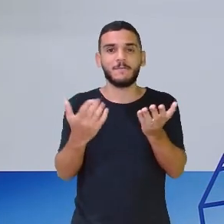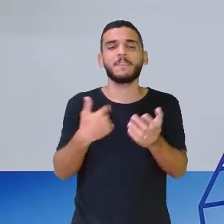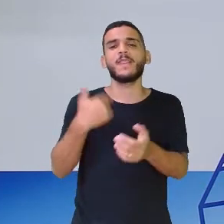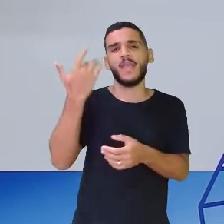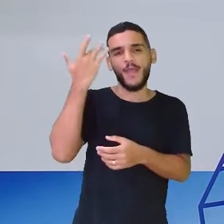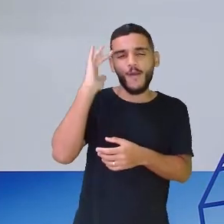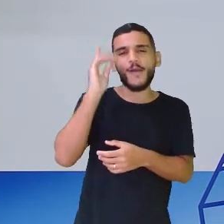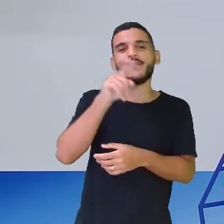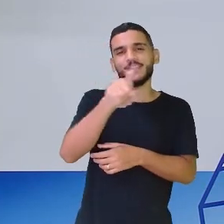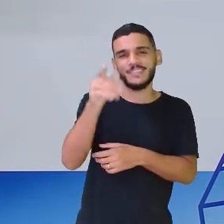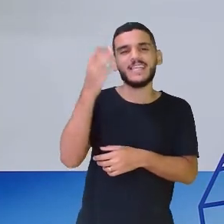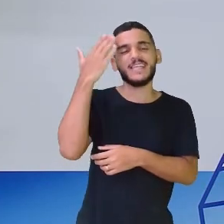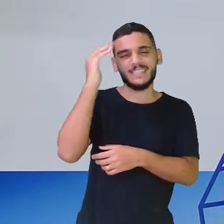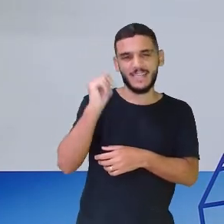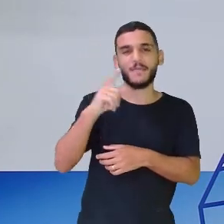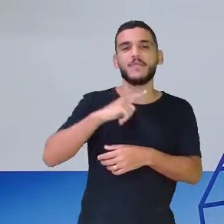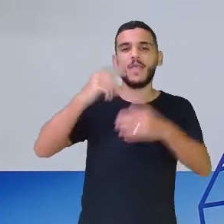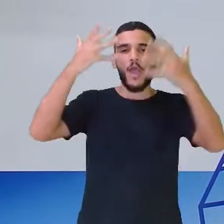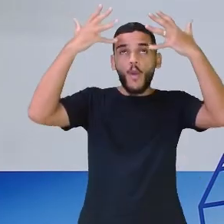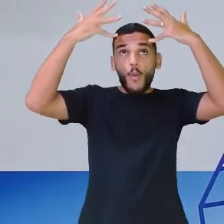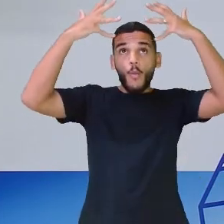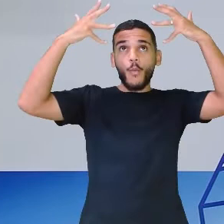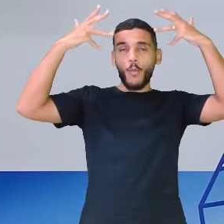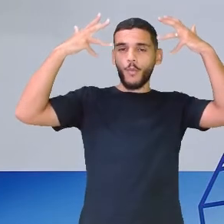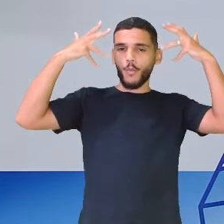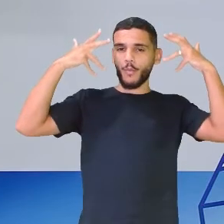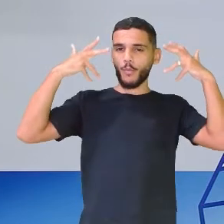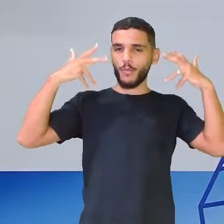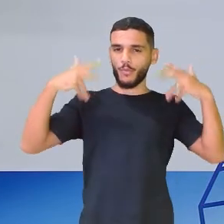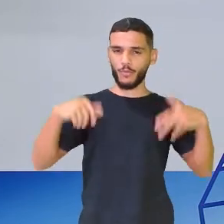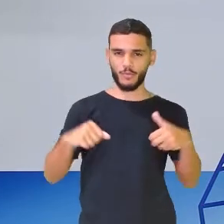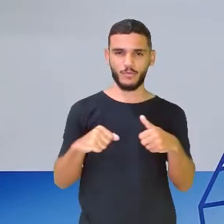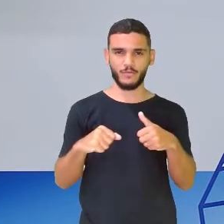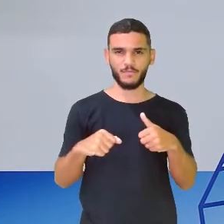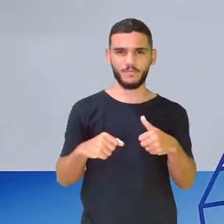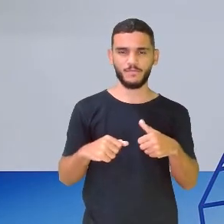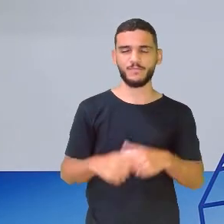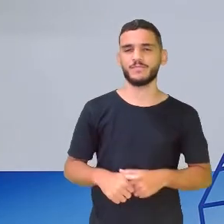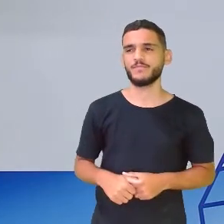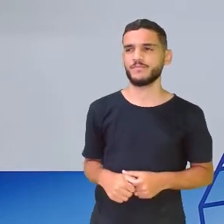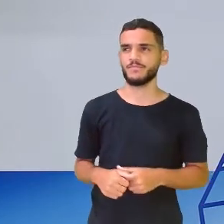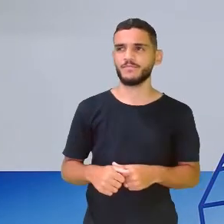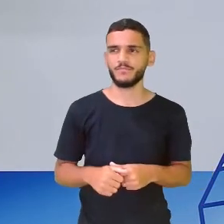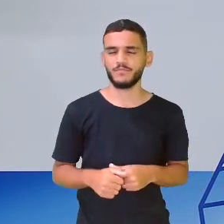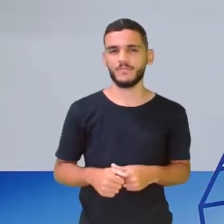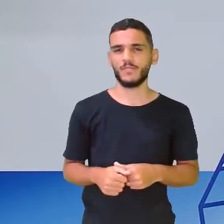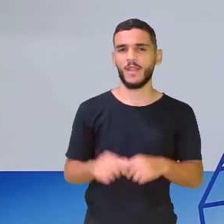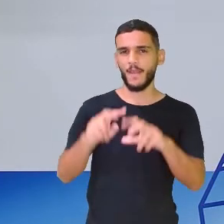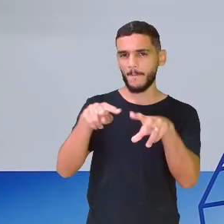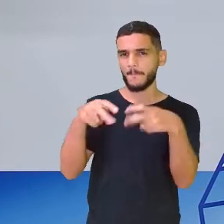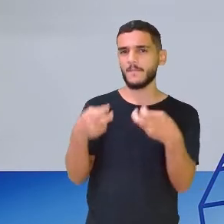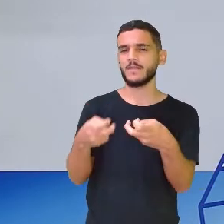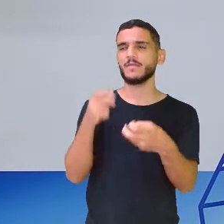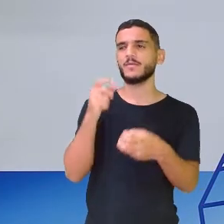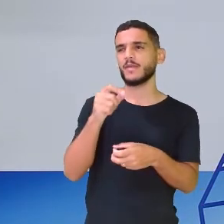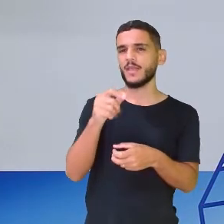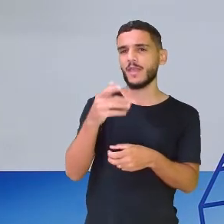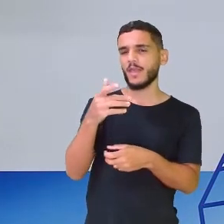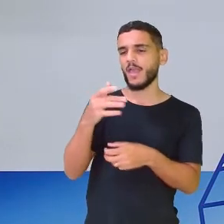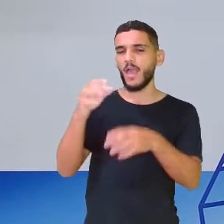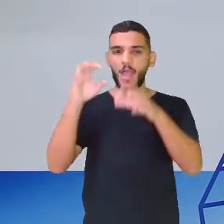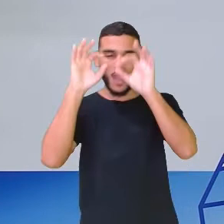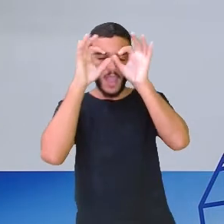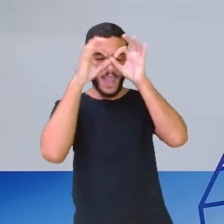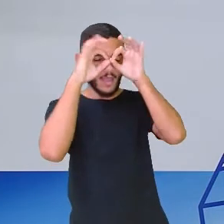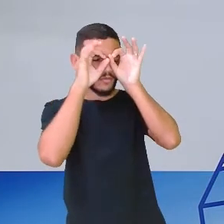você já sabe quem tem uma juba enorme. Mas olha só o que a investigadora disse. Olha o que dona